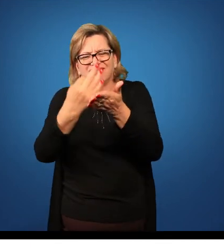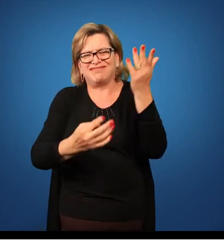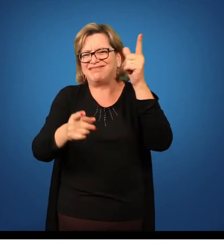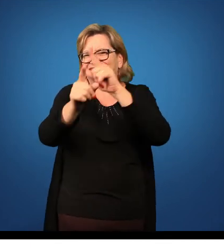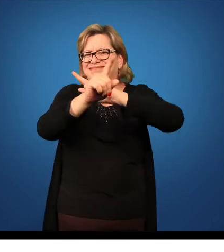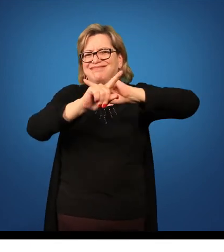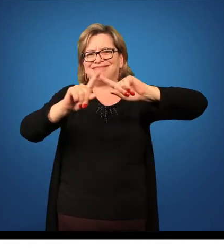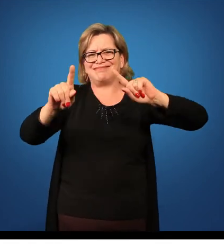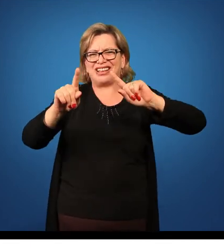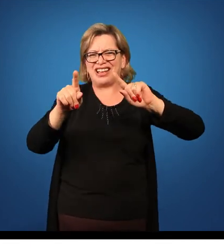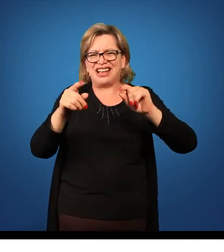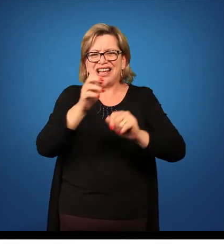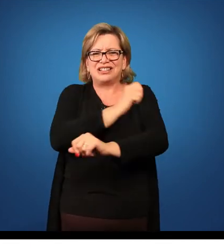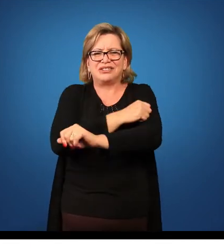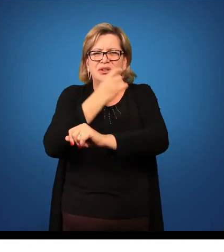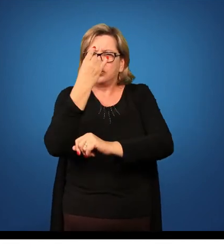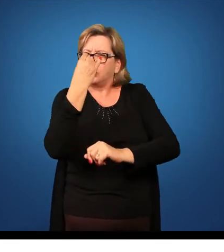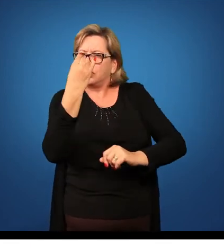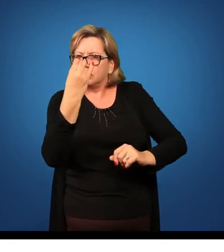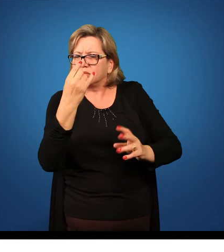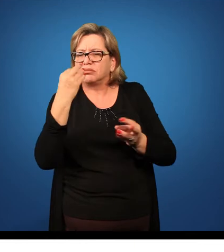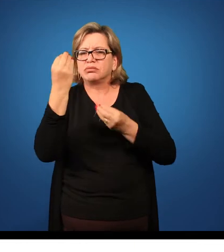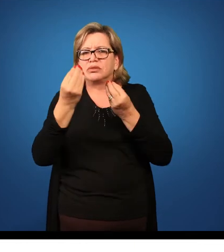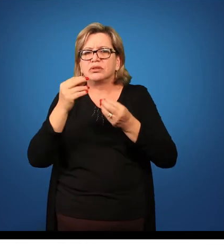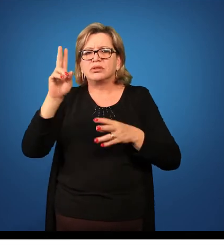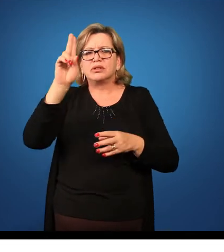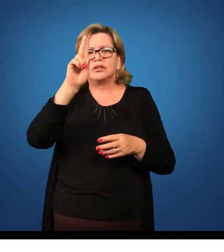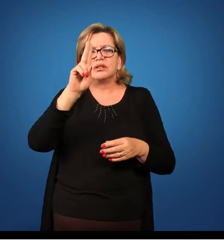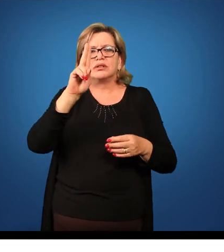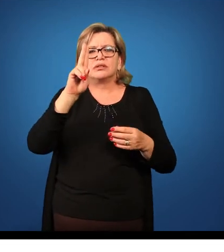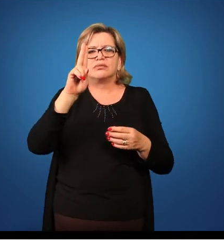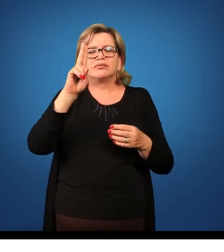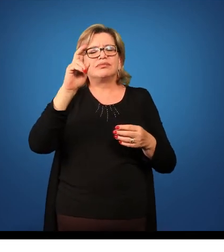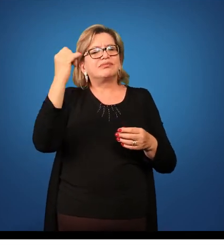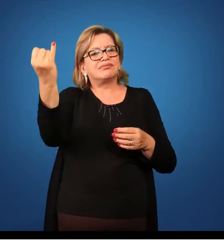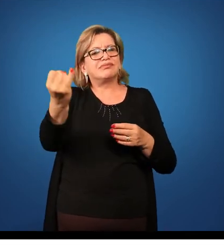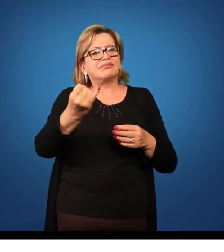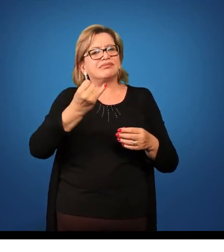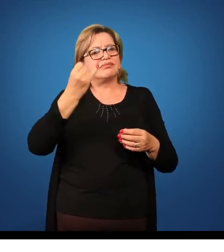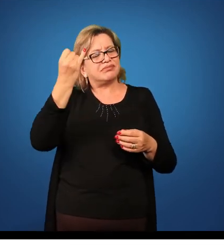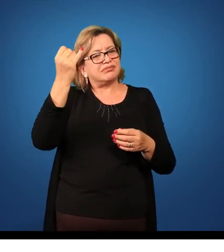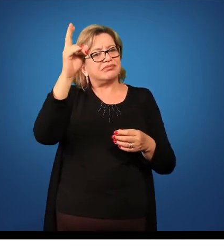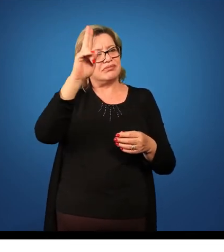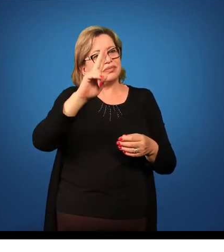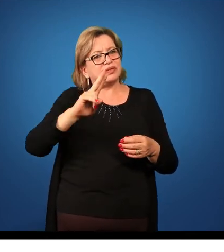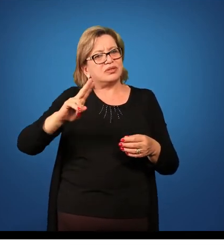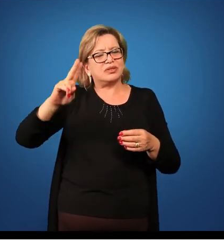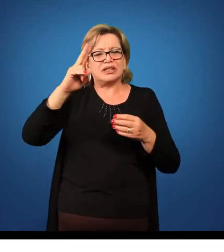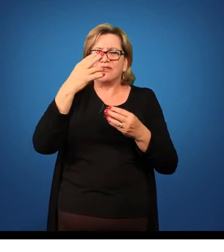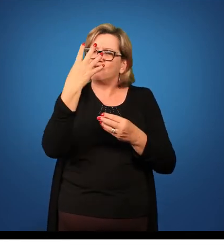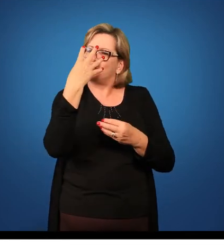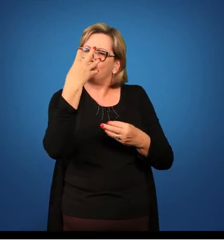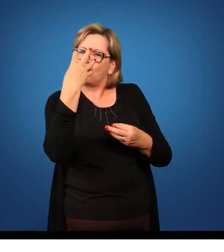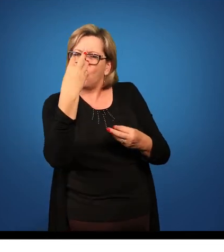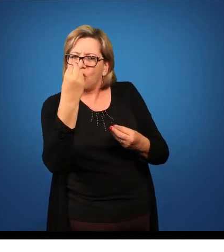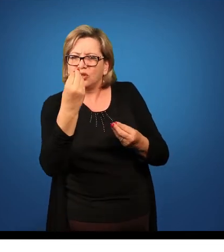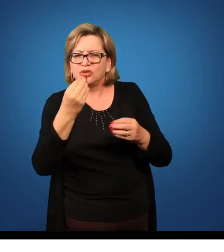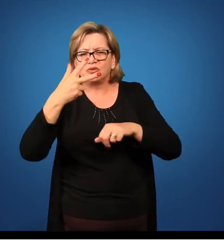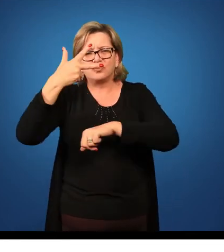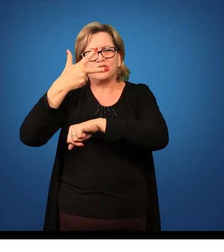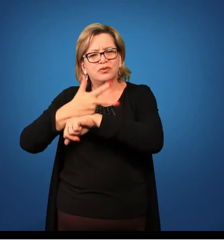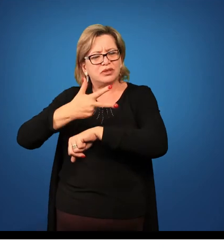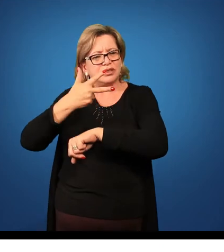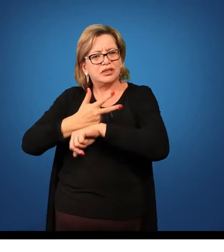escrita, isso não é atrativo. A ideia de você utilizar um recurso multimídia é a possibilidade de você utilizar imagens, você utilizar